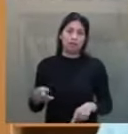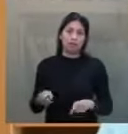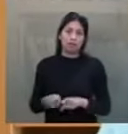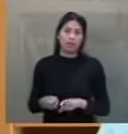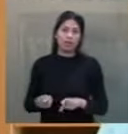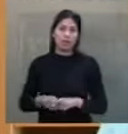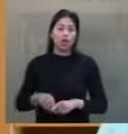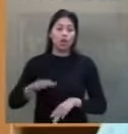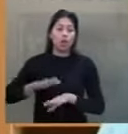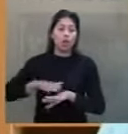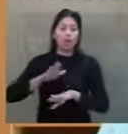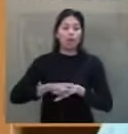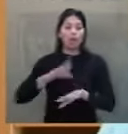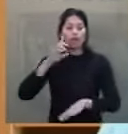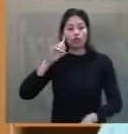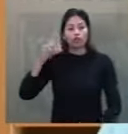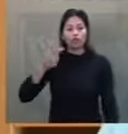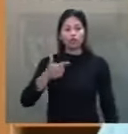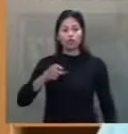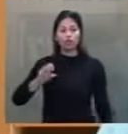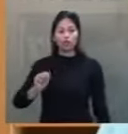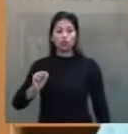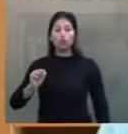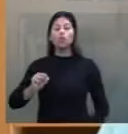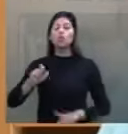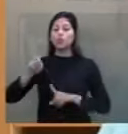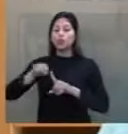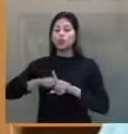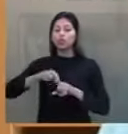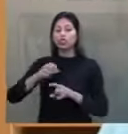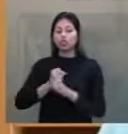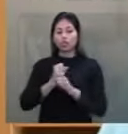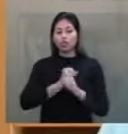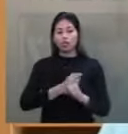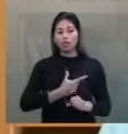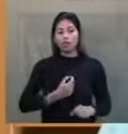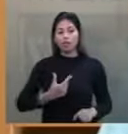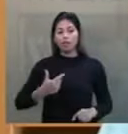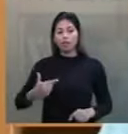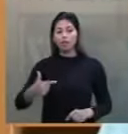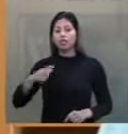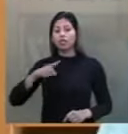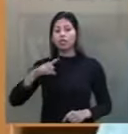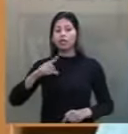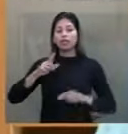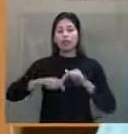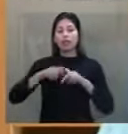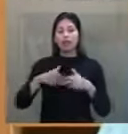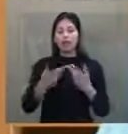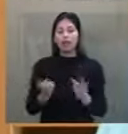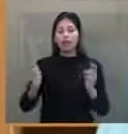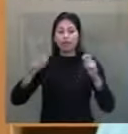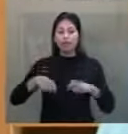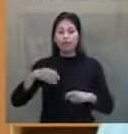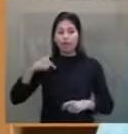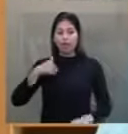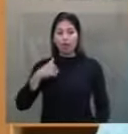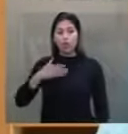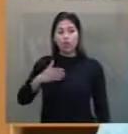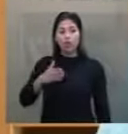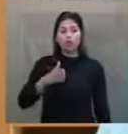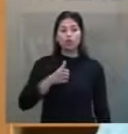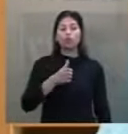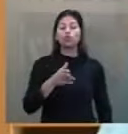julgamento no dia 28 de 3 de 2022, publicação em 4 de 4 de 2022, que vai na linha da tese que eu defendo numa